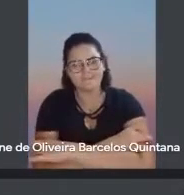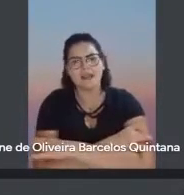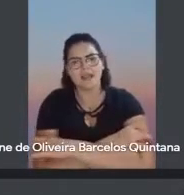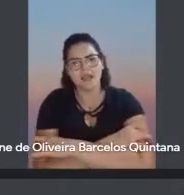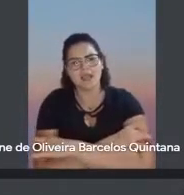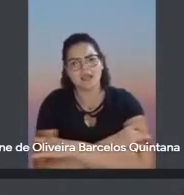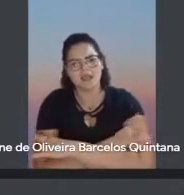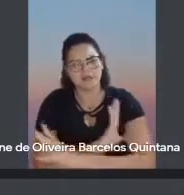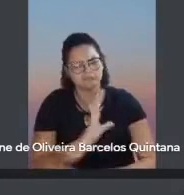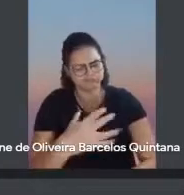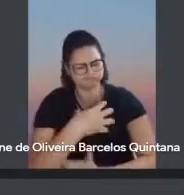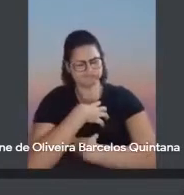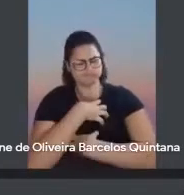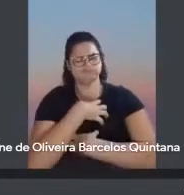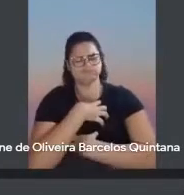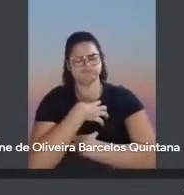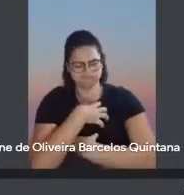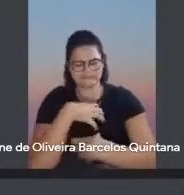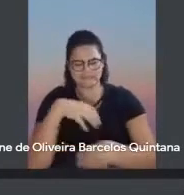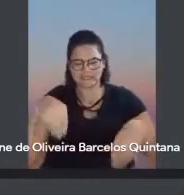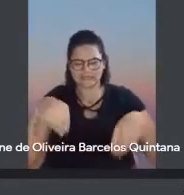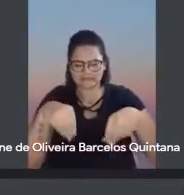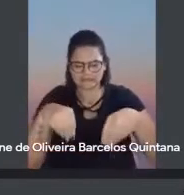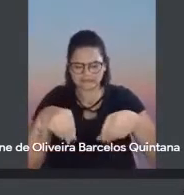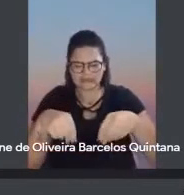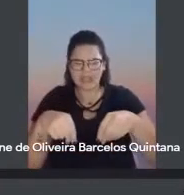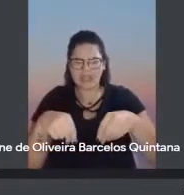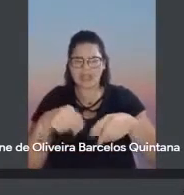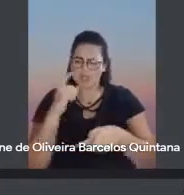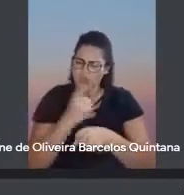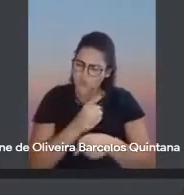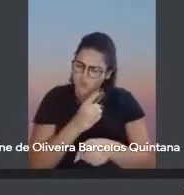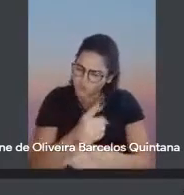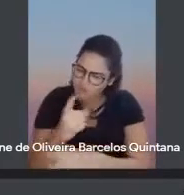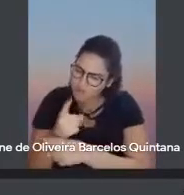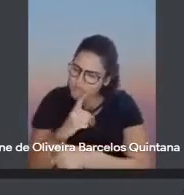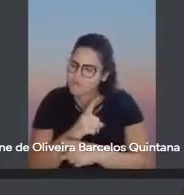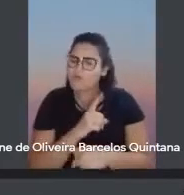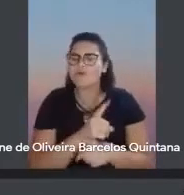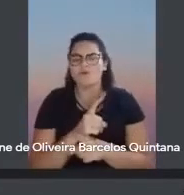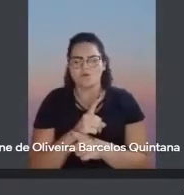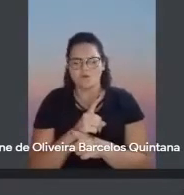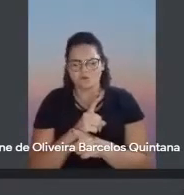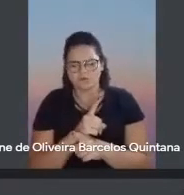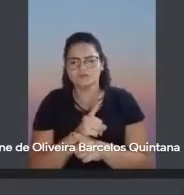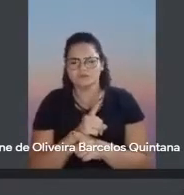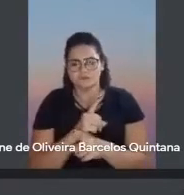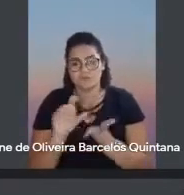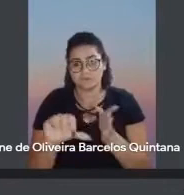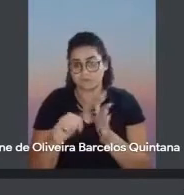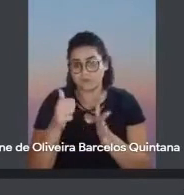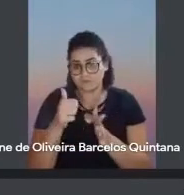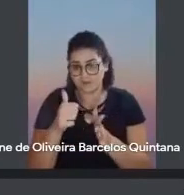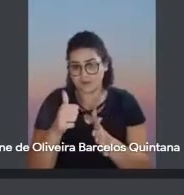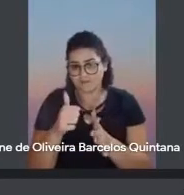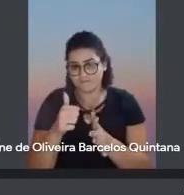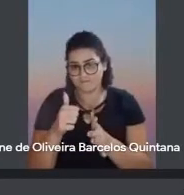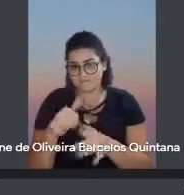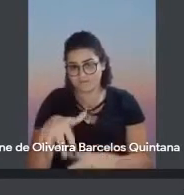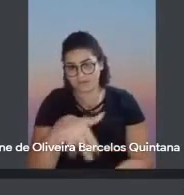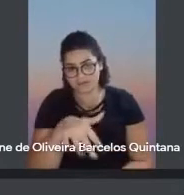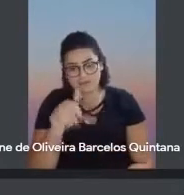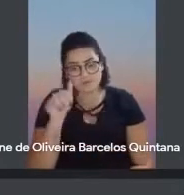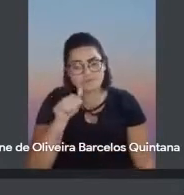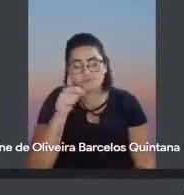possuir pela terra, por aqueles encontros, pelo encontro que ele tem, pela primeira vez com o sertanejo, que é um menino, uma